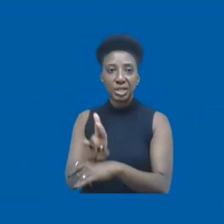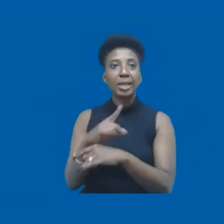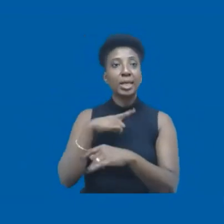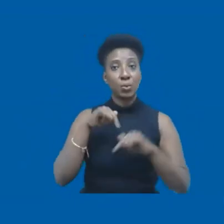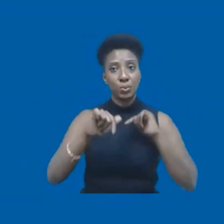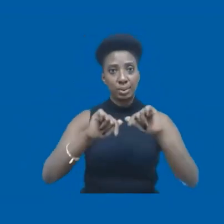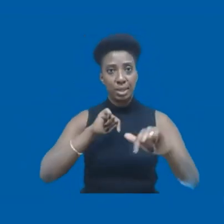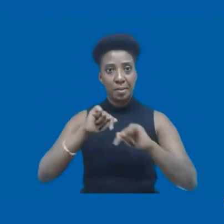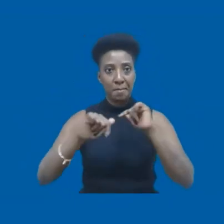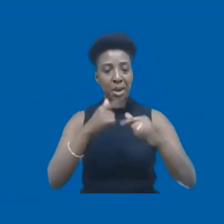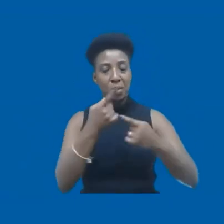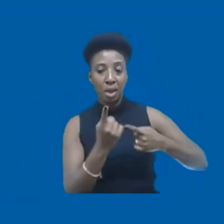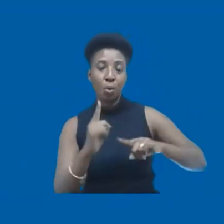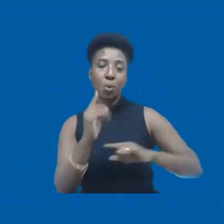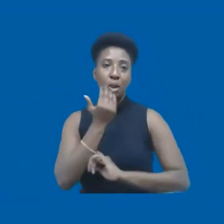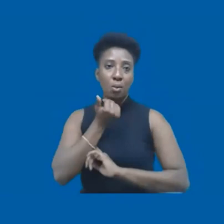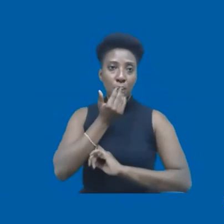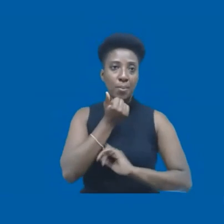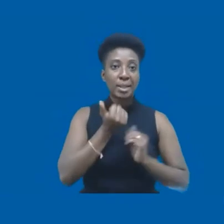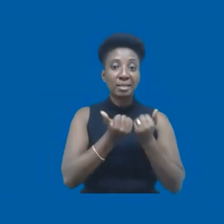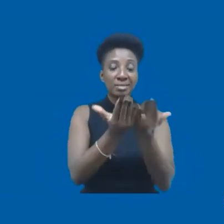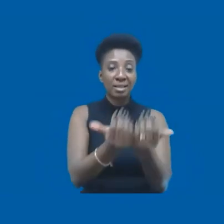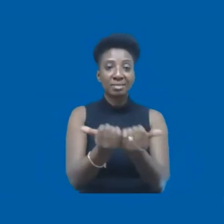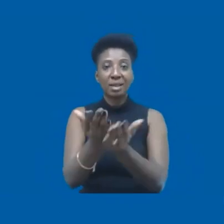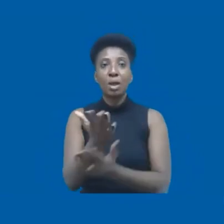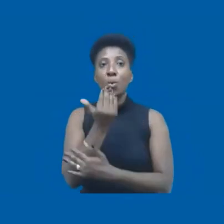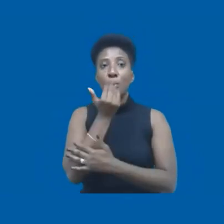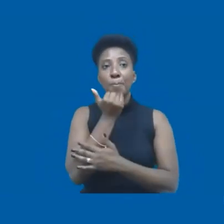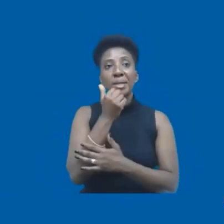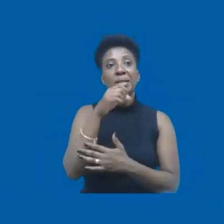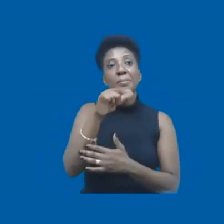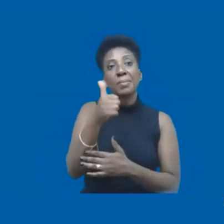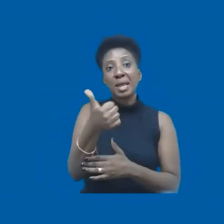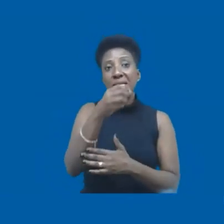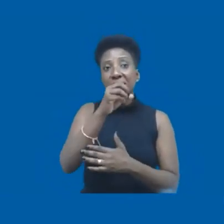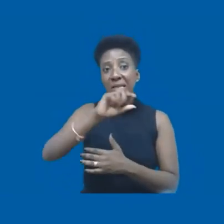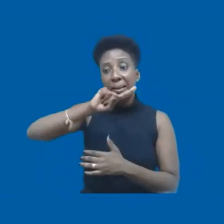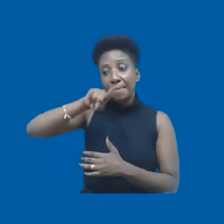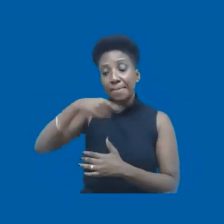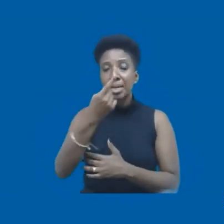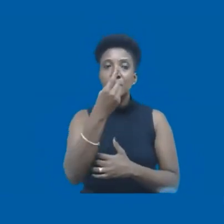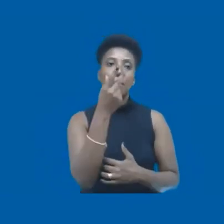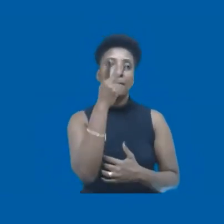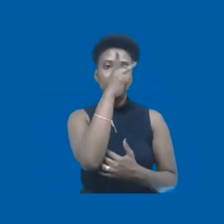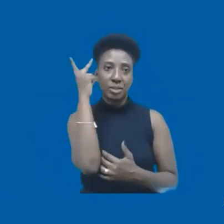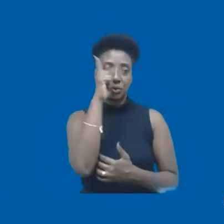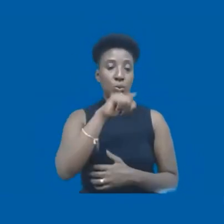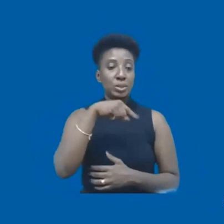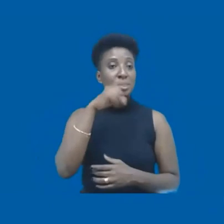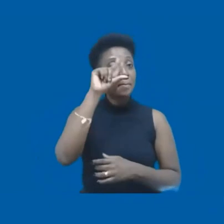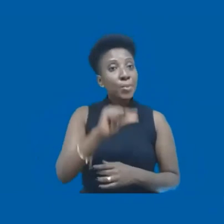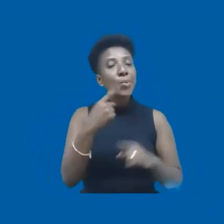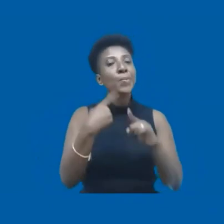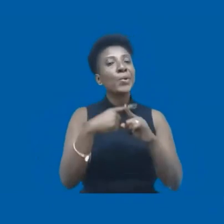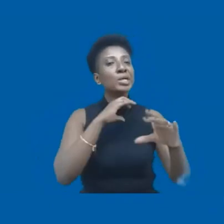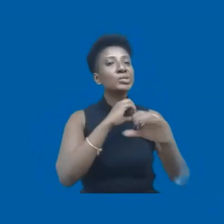Alimentos, que alimenta 100 milhões de pessoas todos os dias, mas é pouco. Nós temos 811 milhões de pessoas para serem